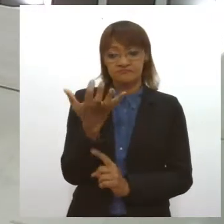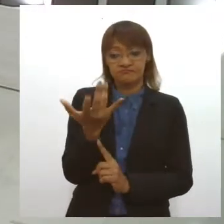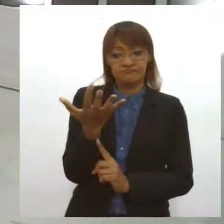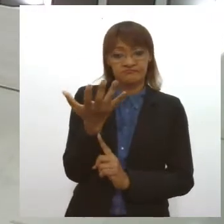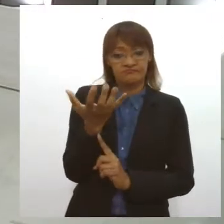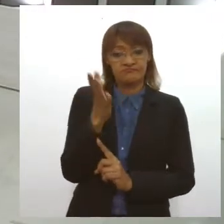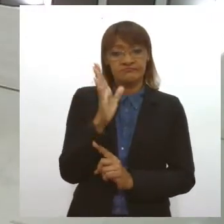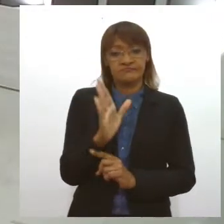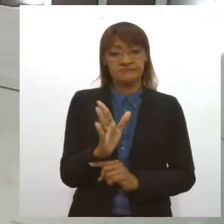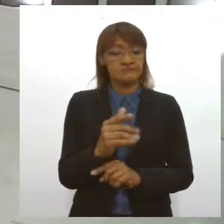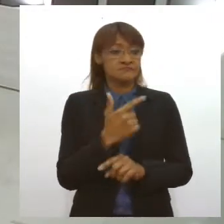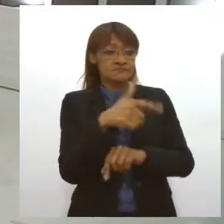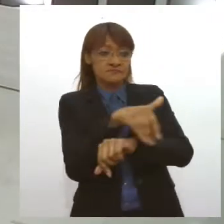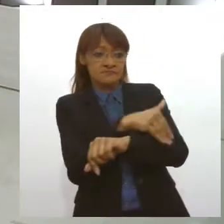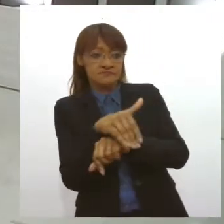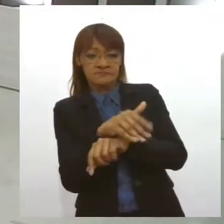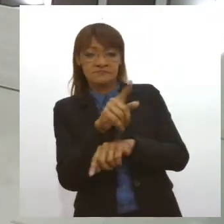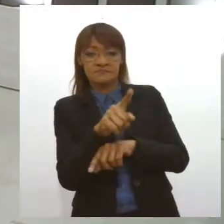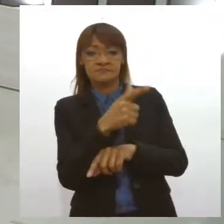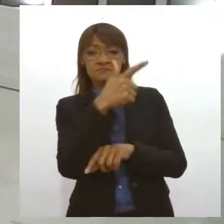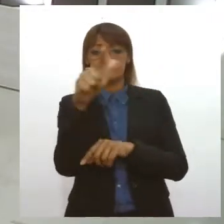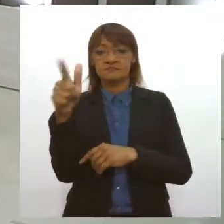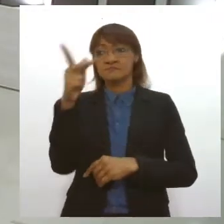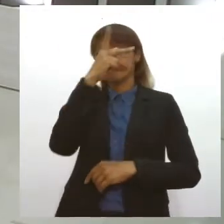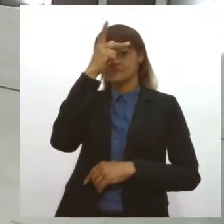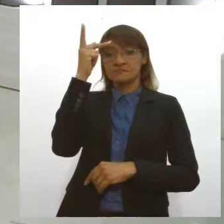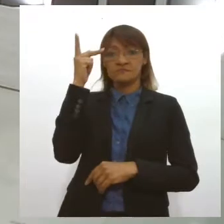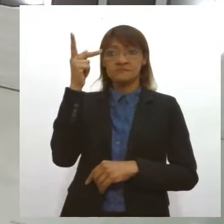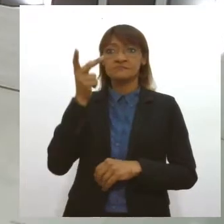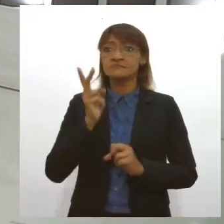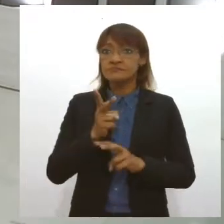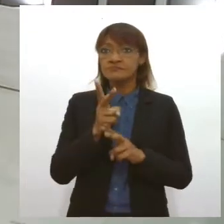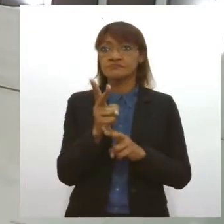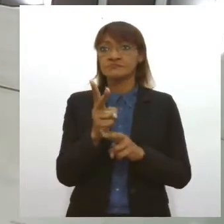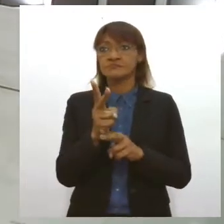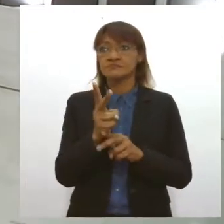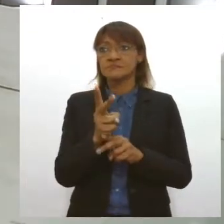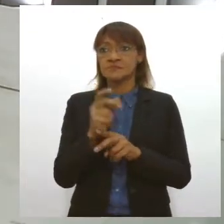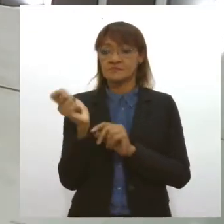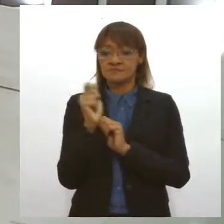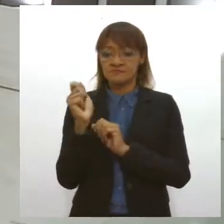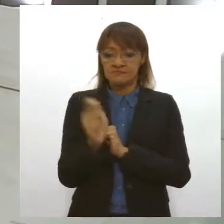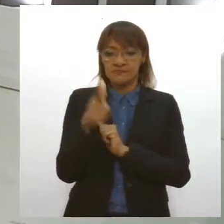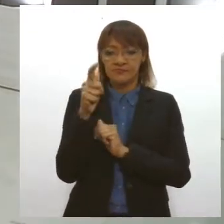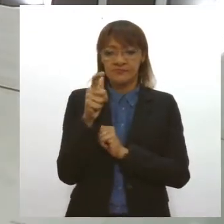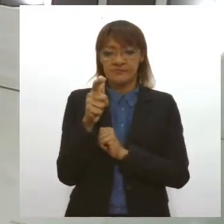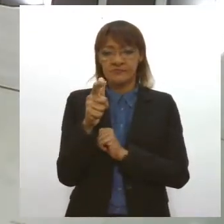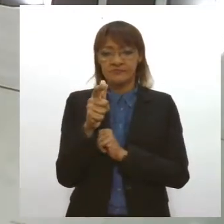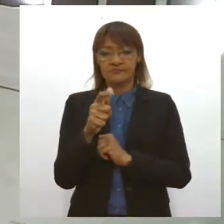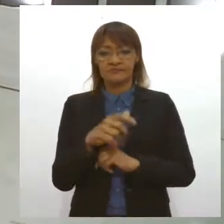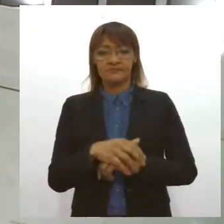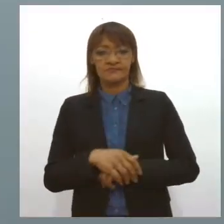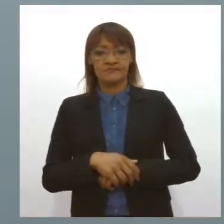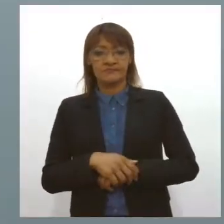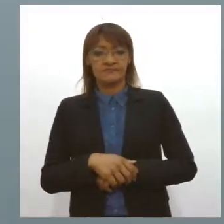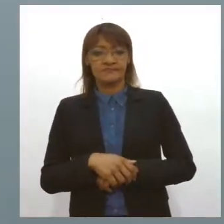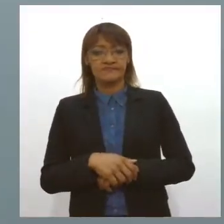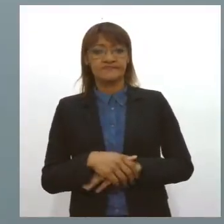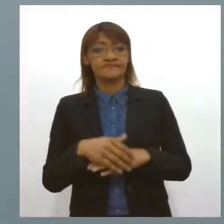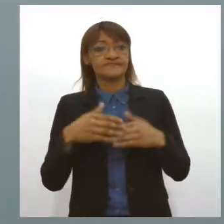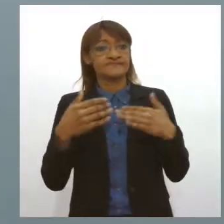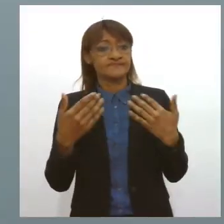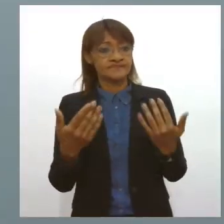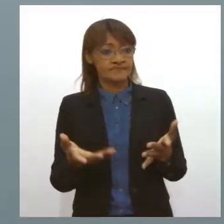você ainda tem aquelas pessoas que se arriscam a soltando fogos, não é, Vandressa? Isso. O Junho Laranja é